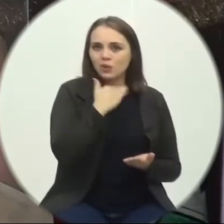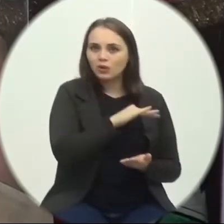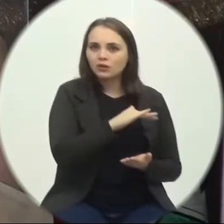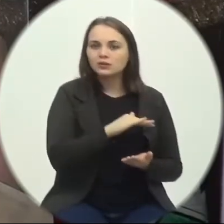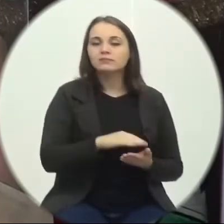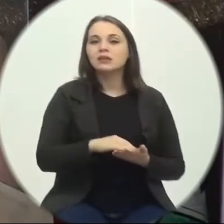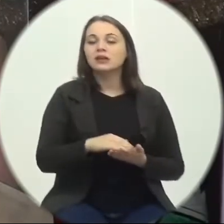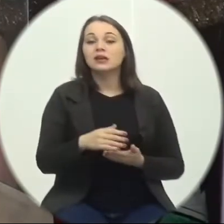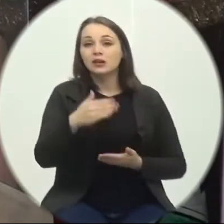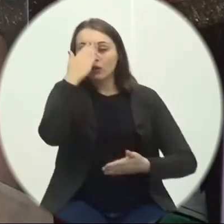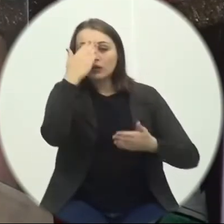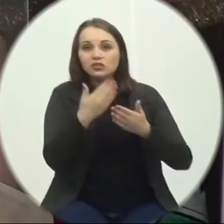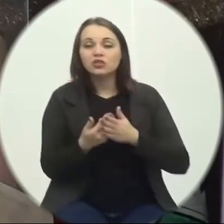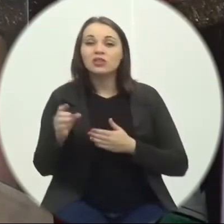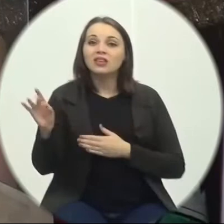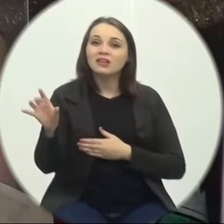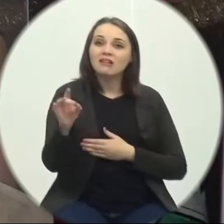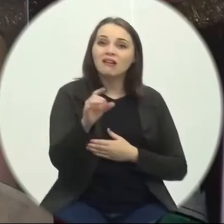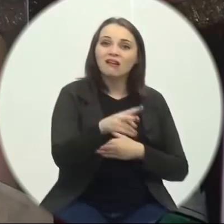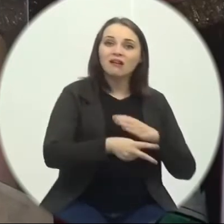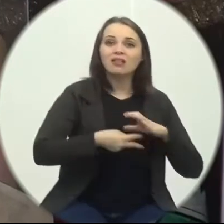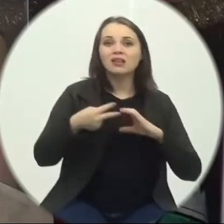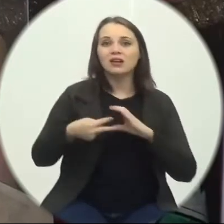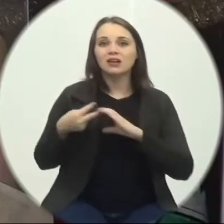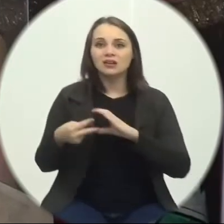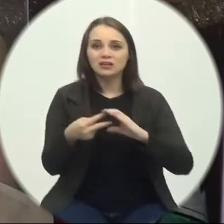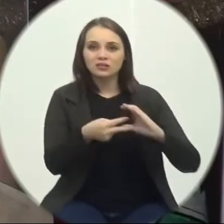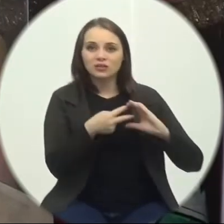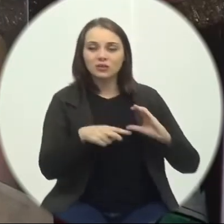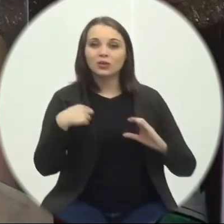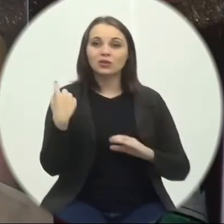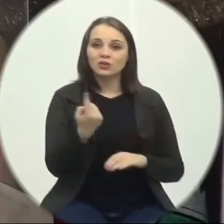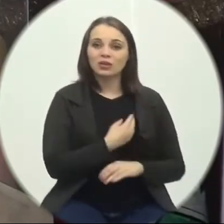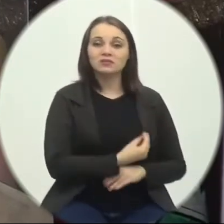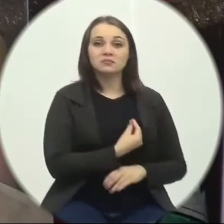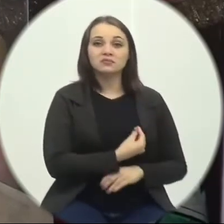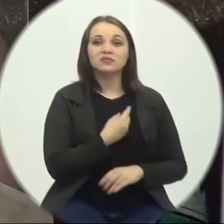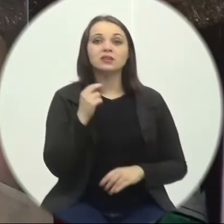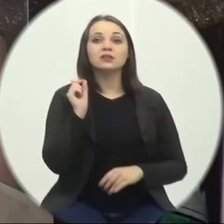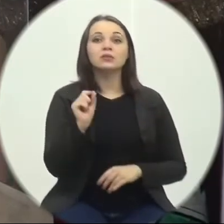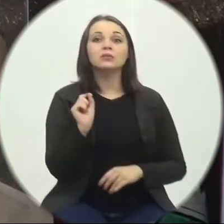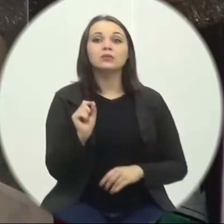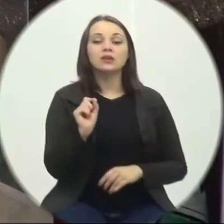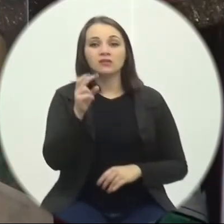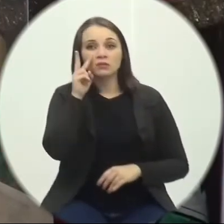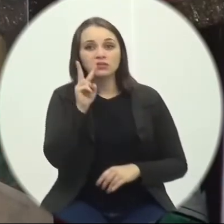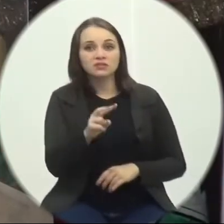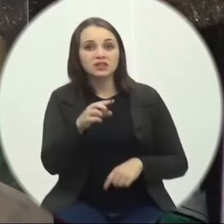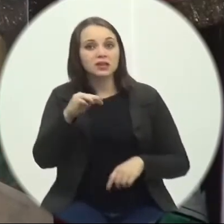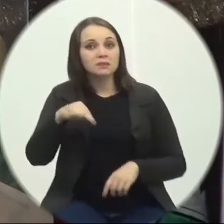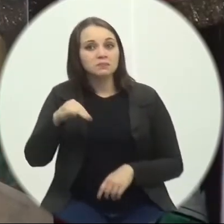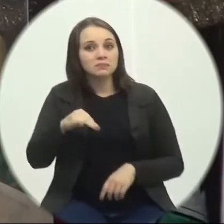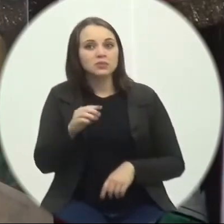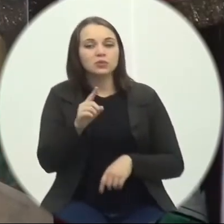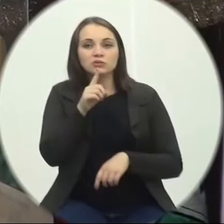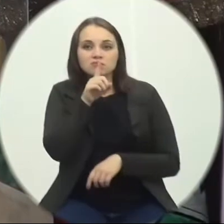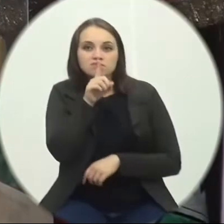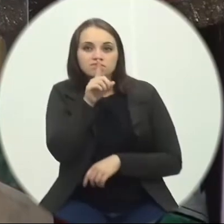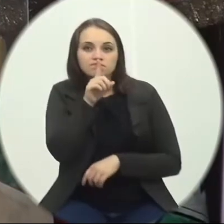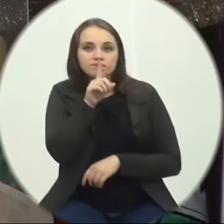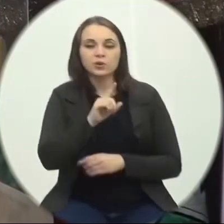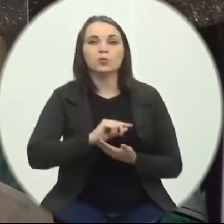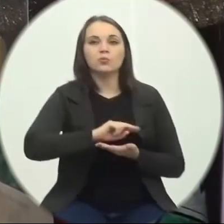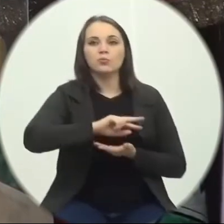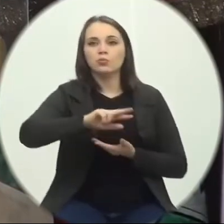casa legislativa A casa legislativa Iremos presenciar Minutos de silêncio Talvez por